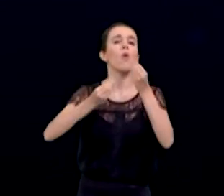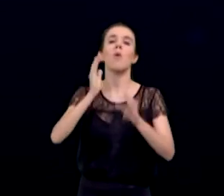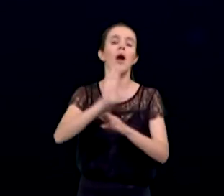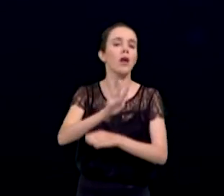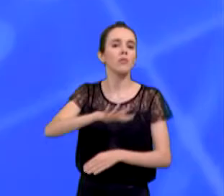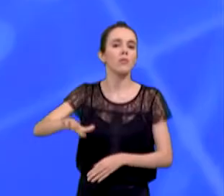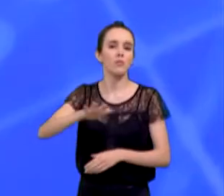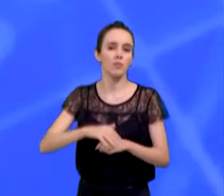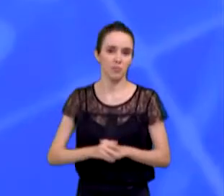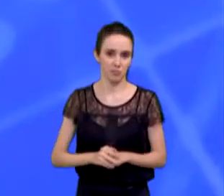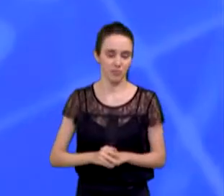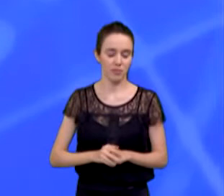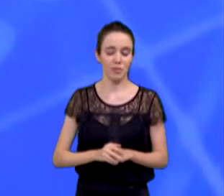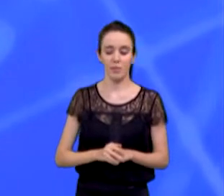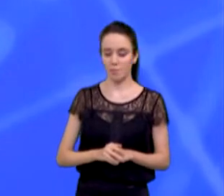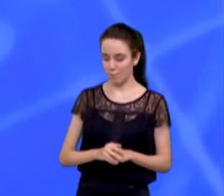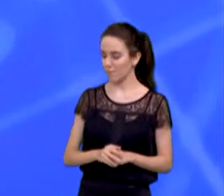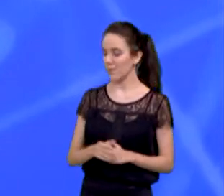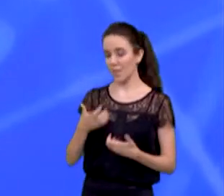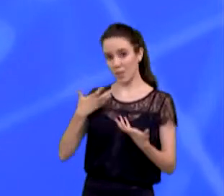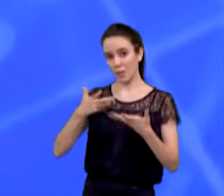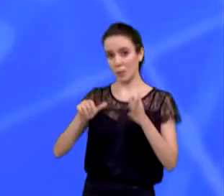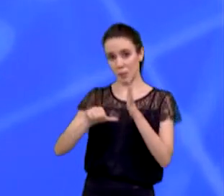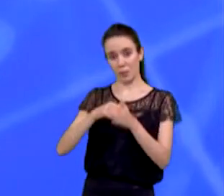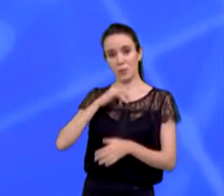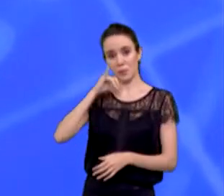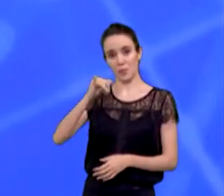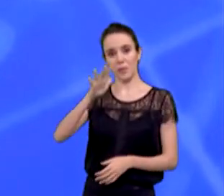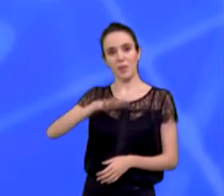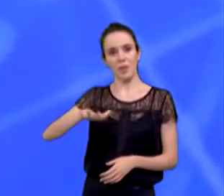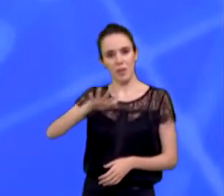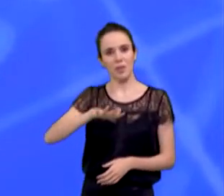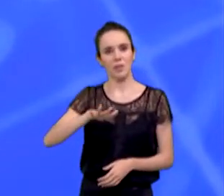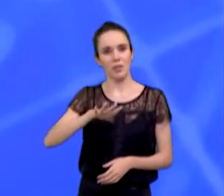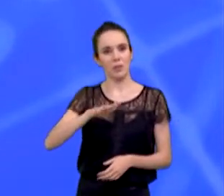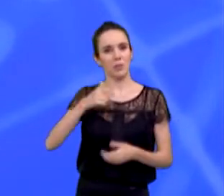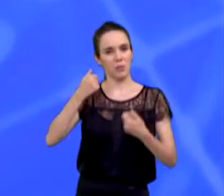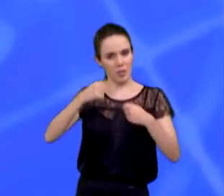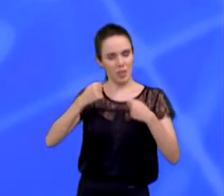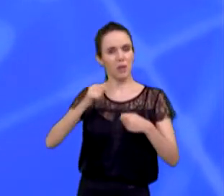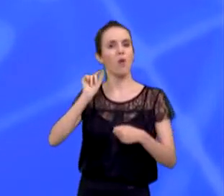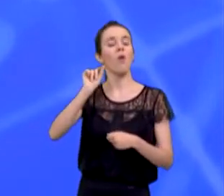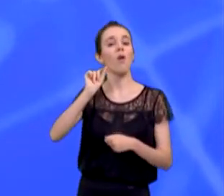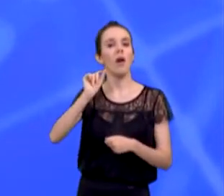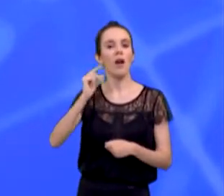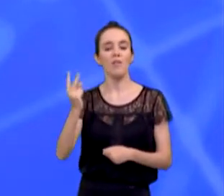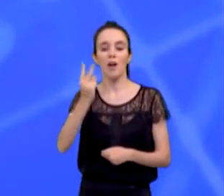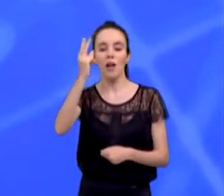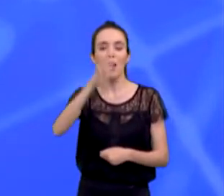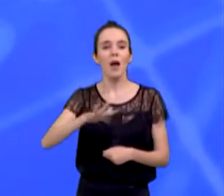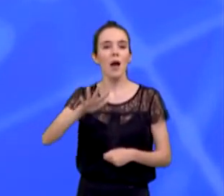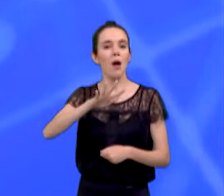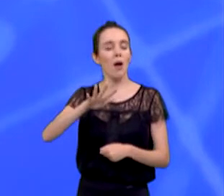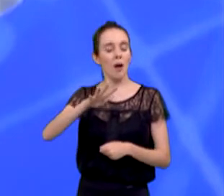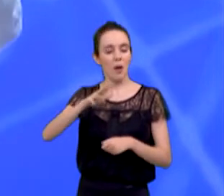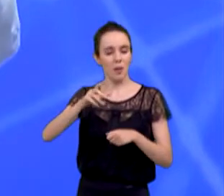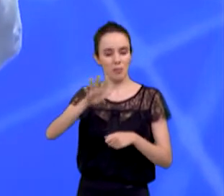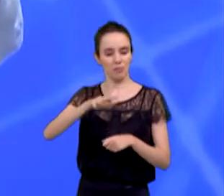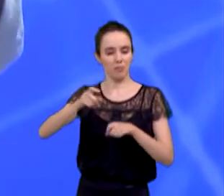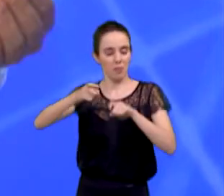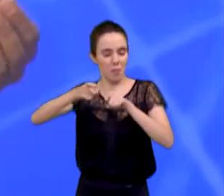minuto e meio, candidato. Em primeiro lugar, nós temos que valorizar as pessoas que construíram São José dos Campos, desde os médicos